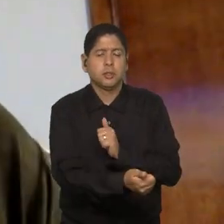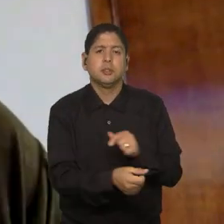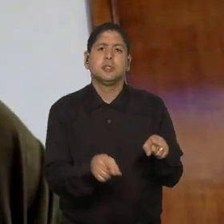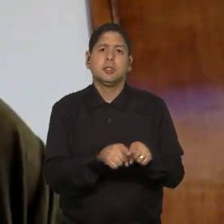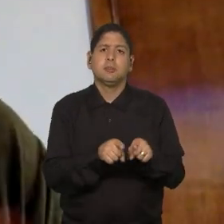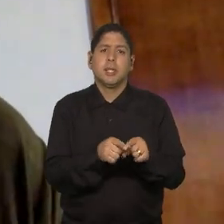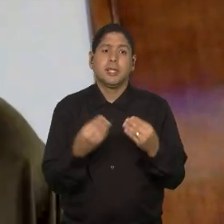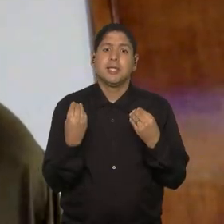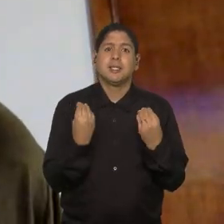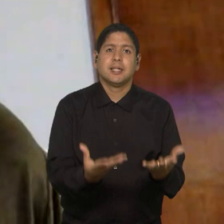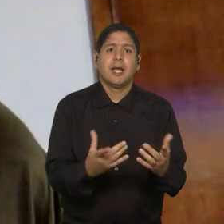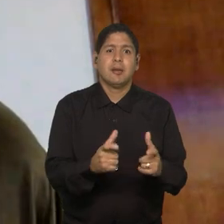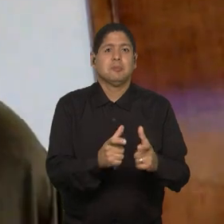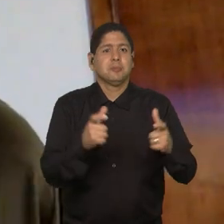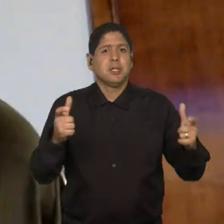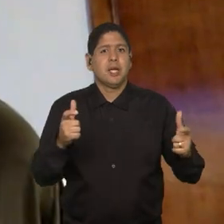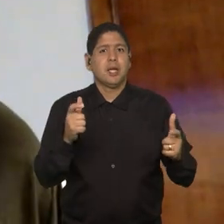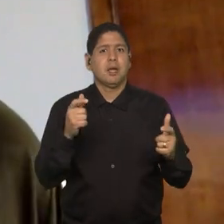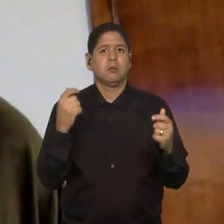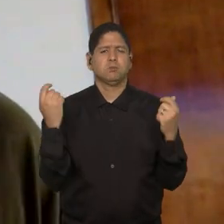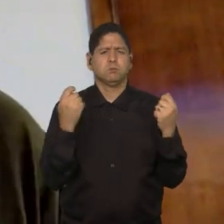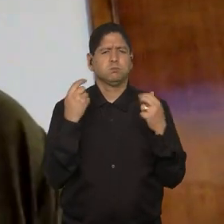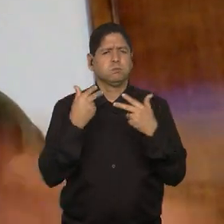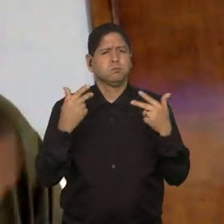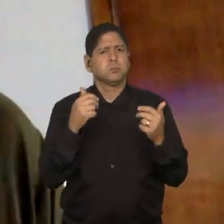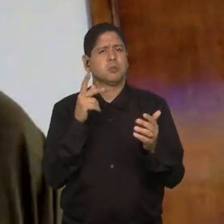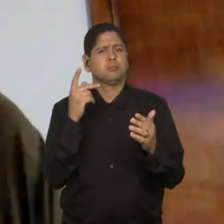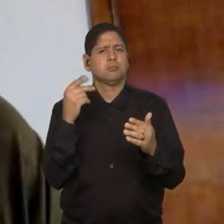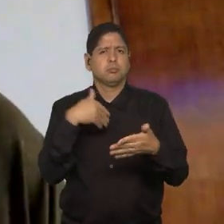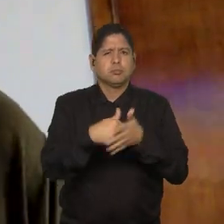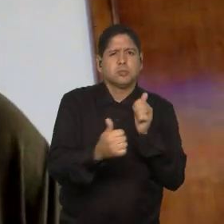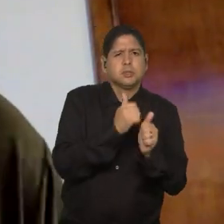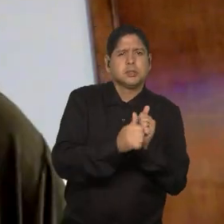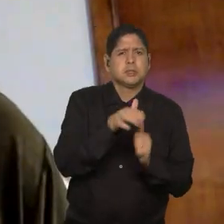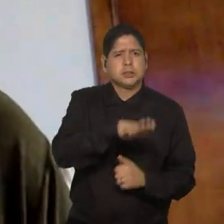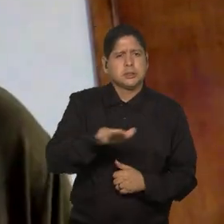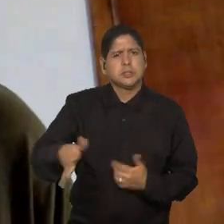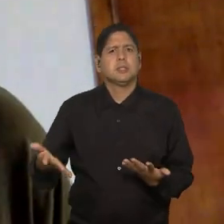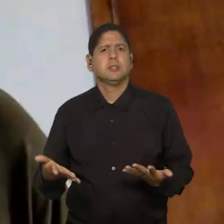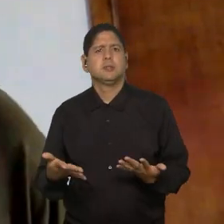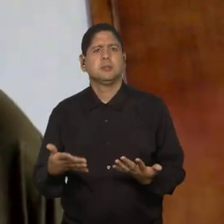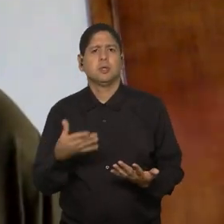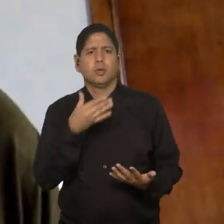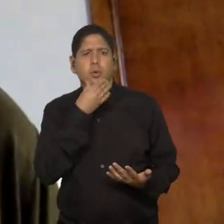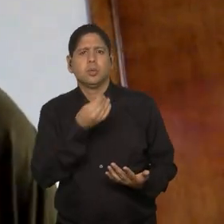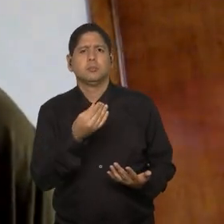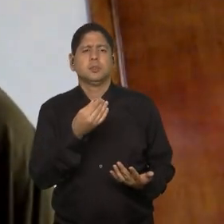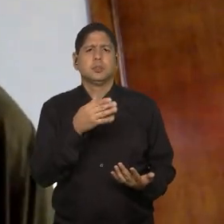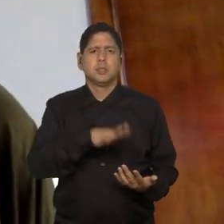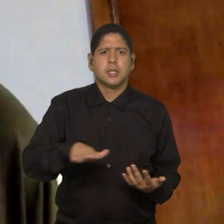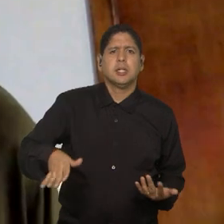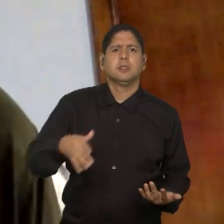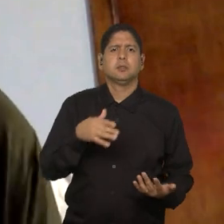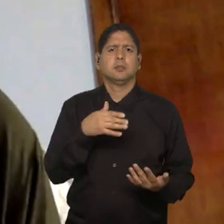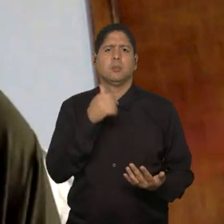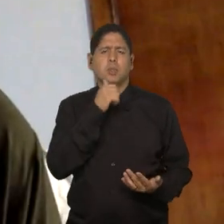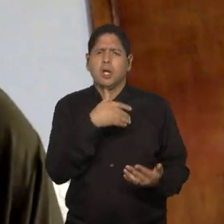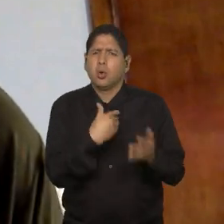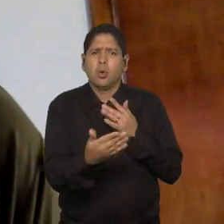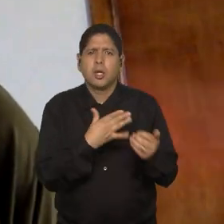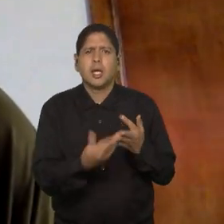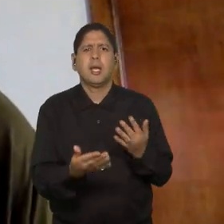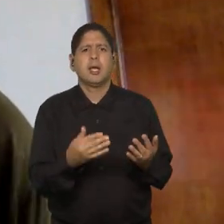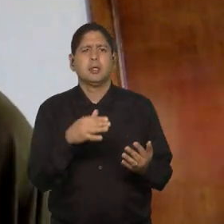física para toda a população, né, para crianças, para jovens, para adultos, para idosos, cada um na